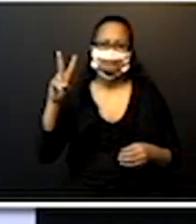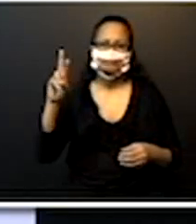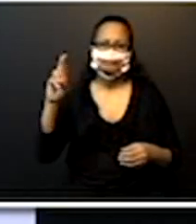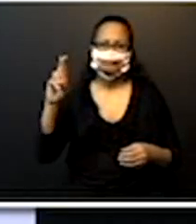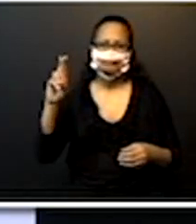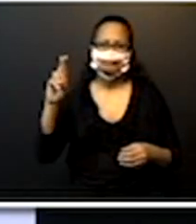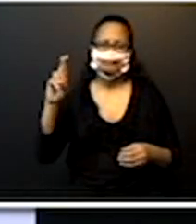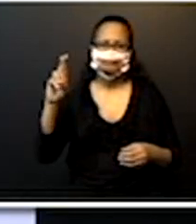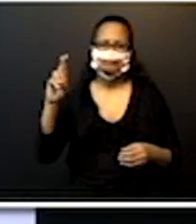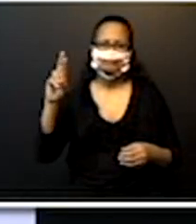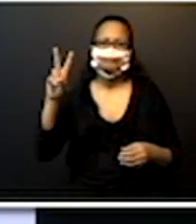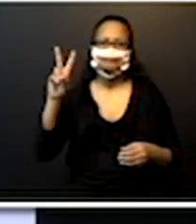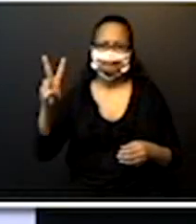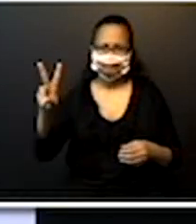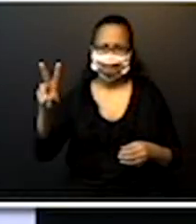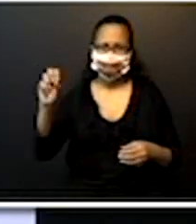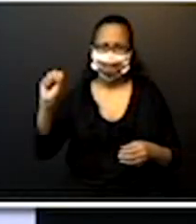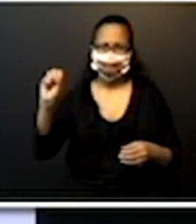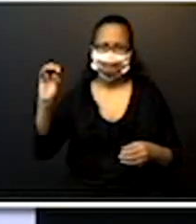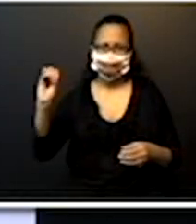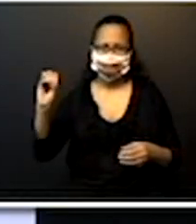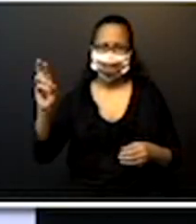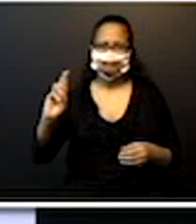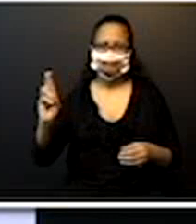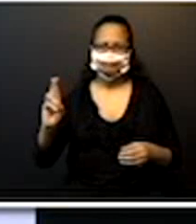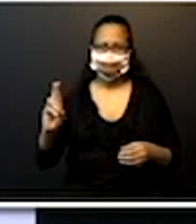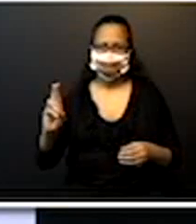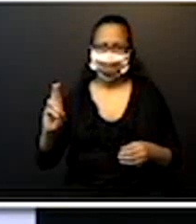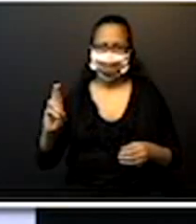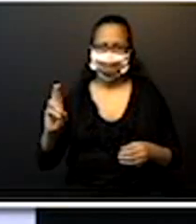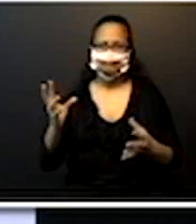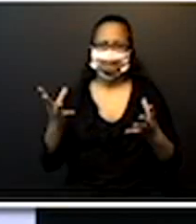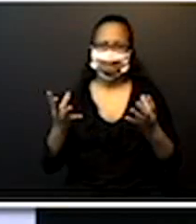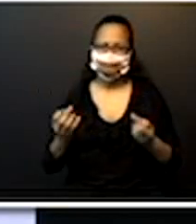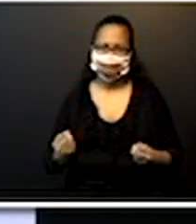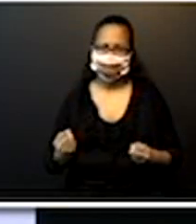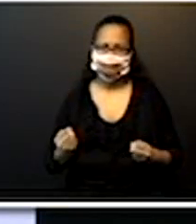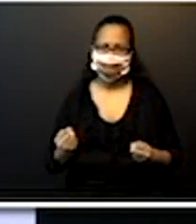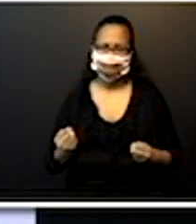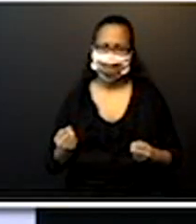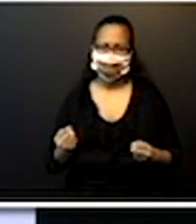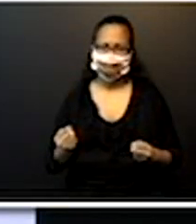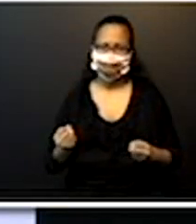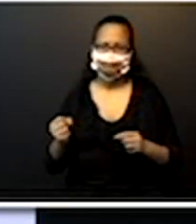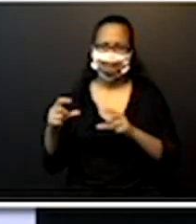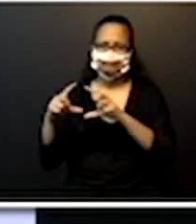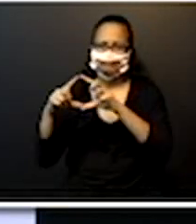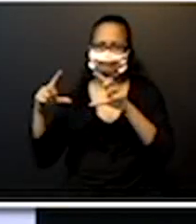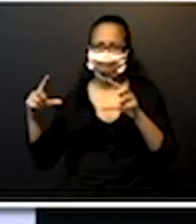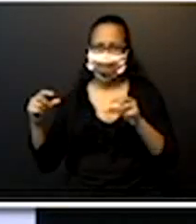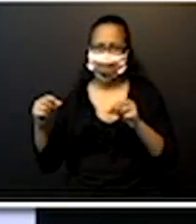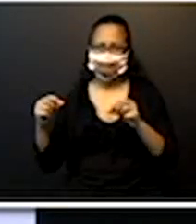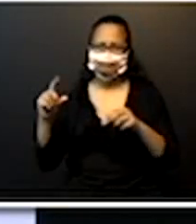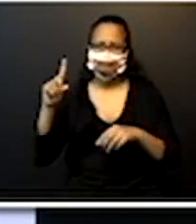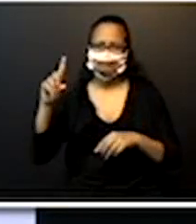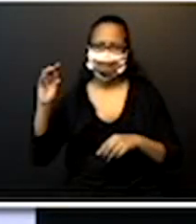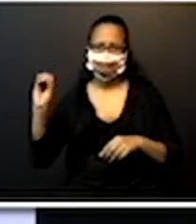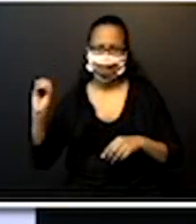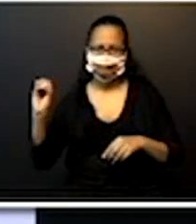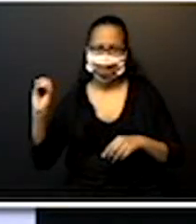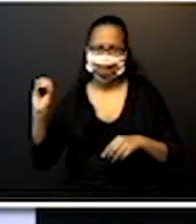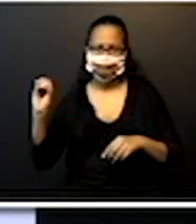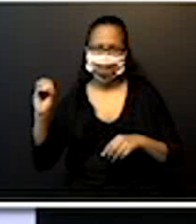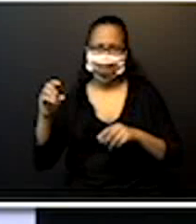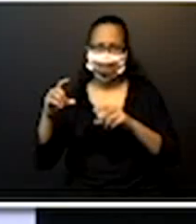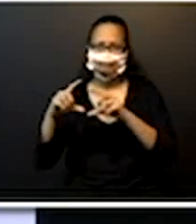e ela recebeu notas de 10 e de 100, certo? Ali na letra